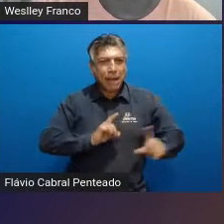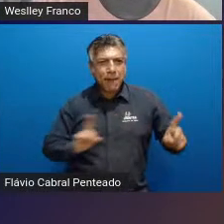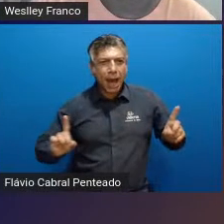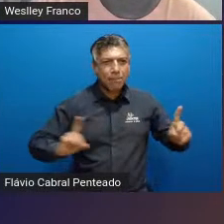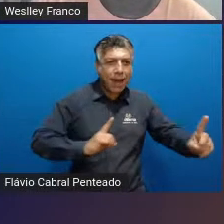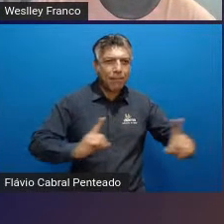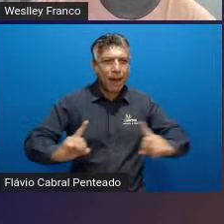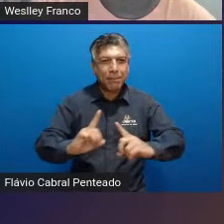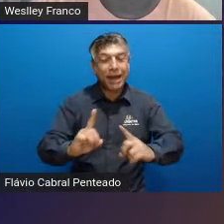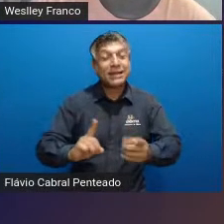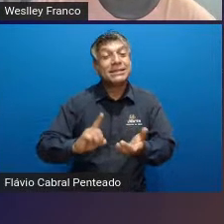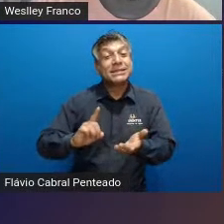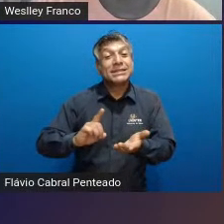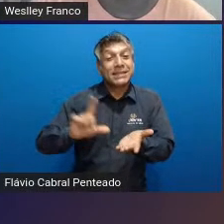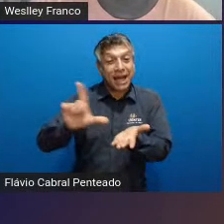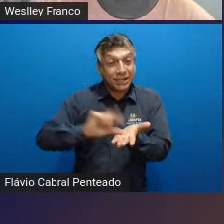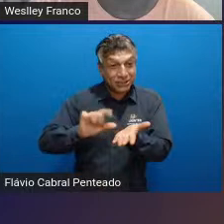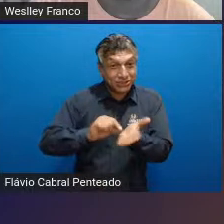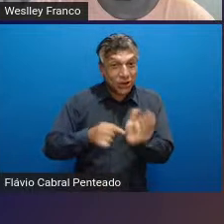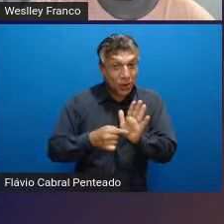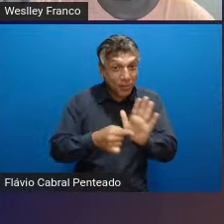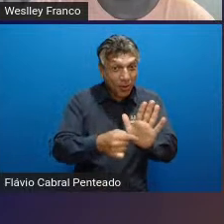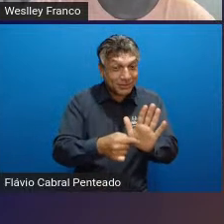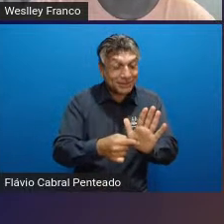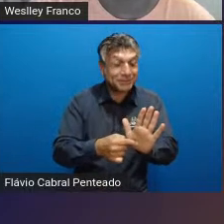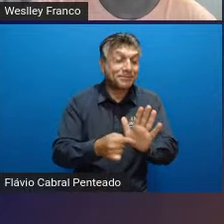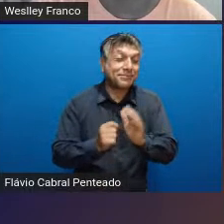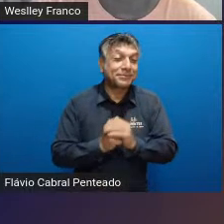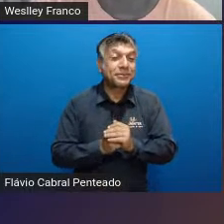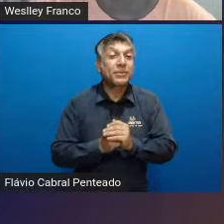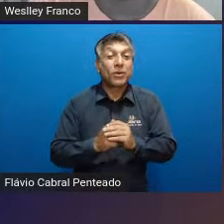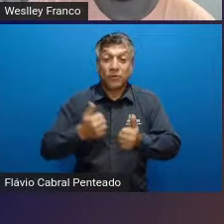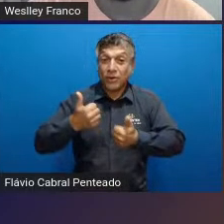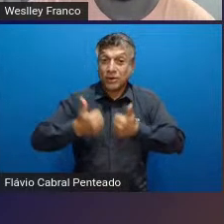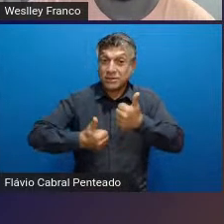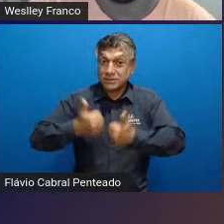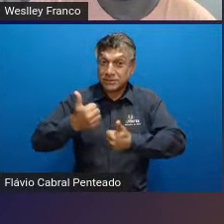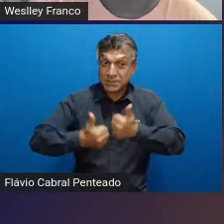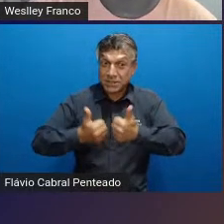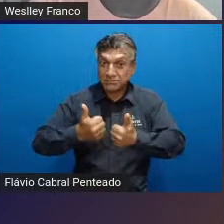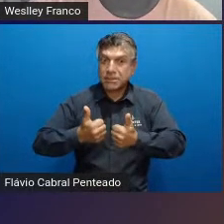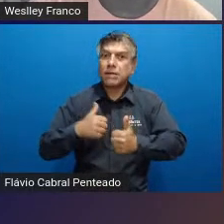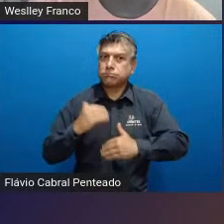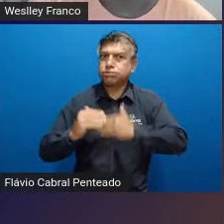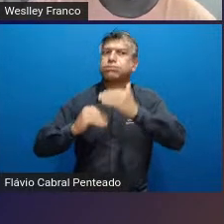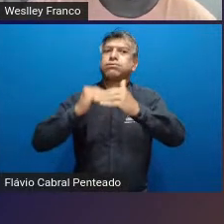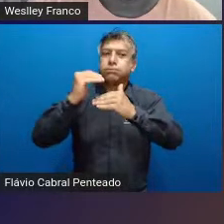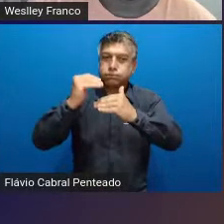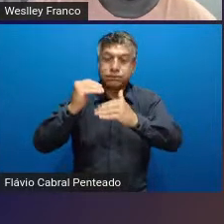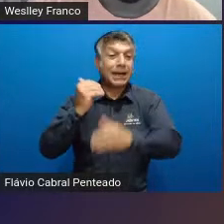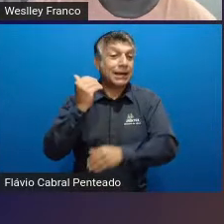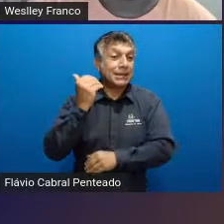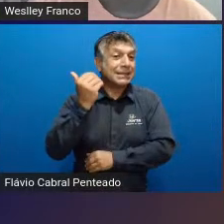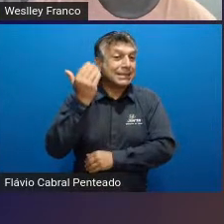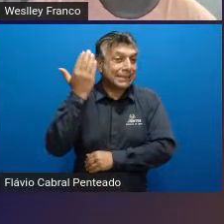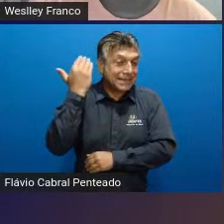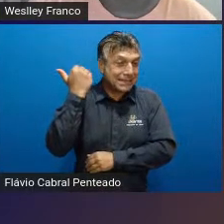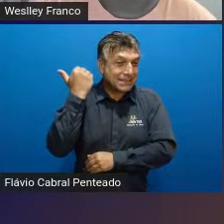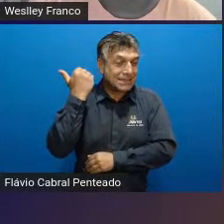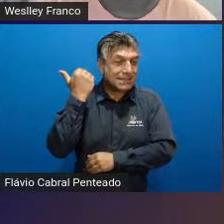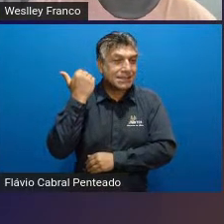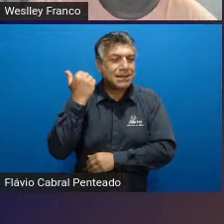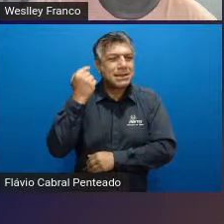artigo ali nós abordamos desde o futebol como evolução que antes ali não era